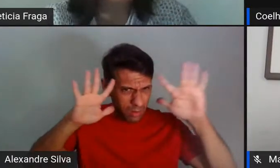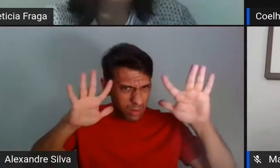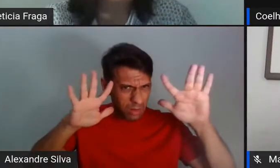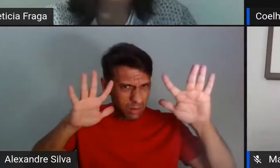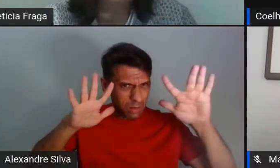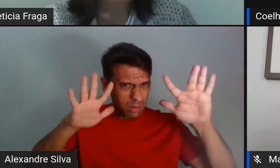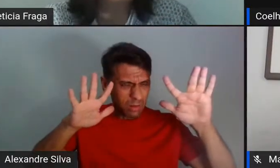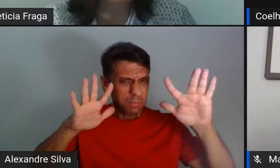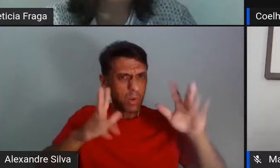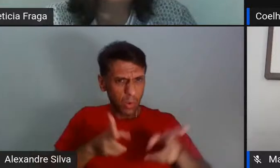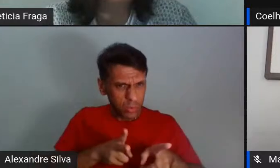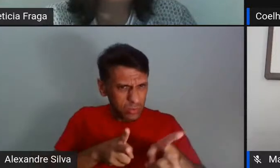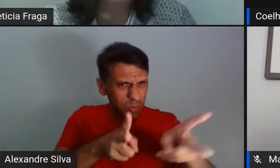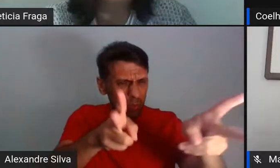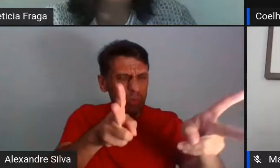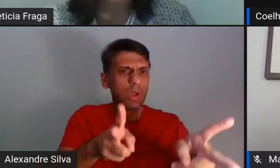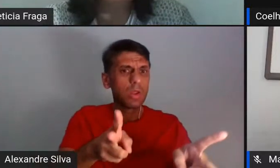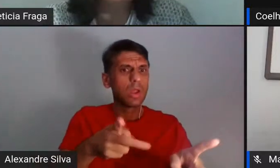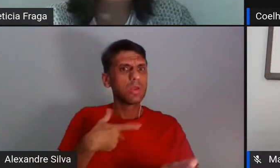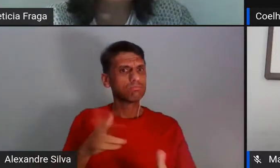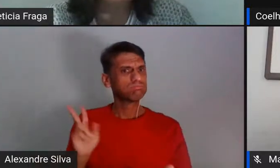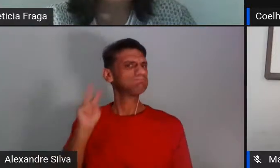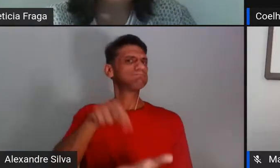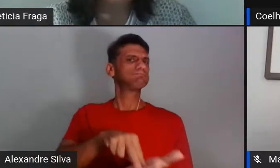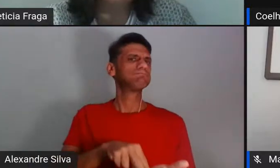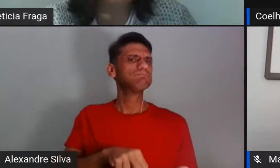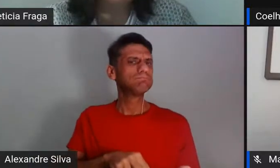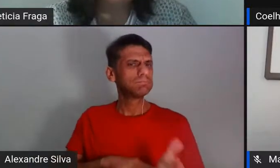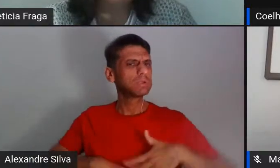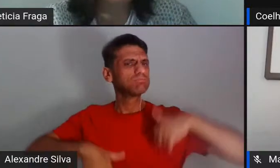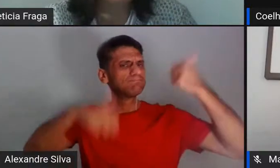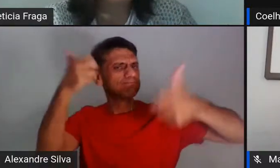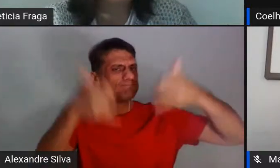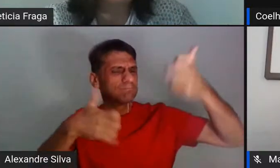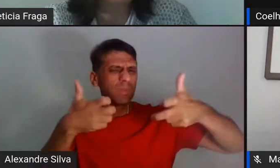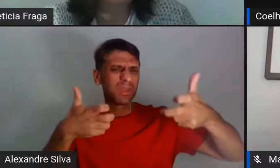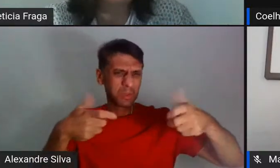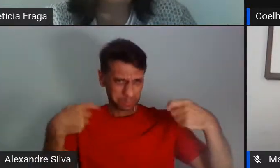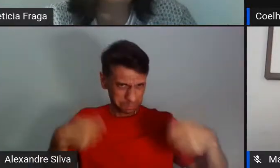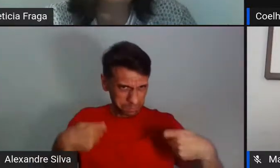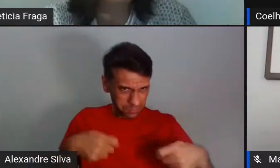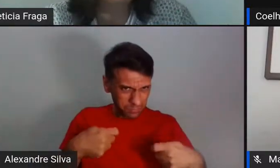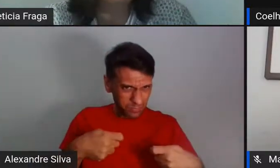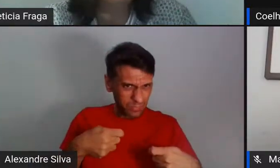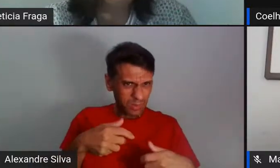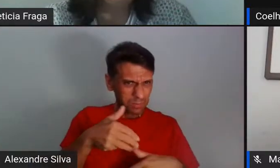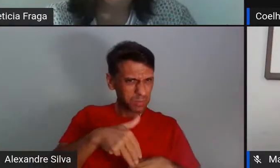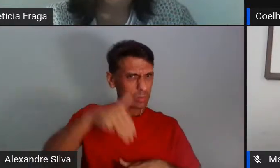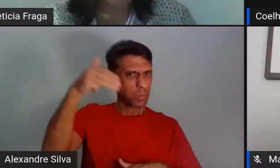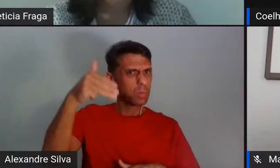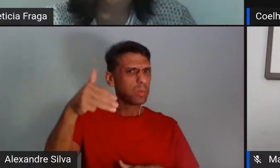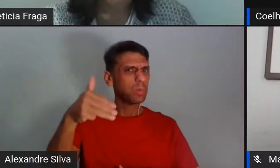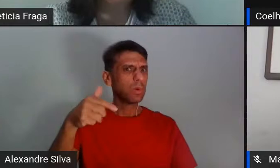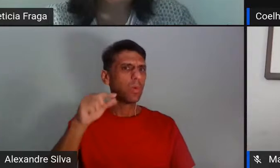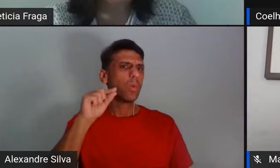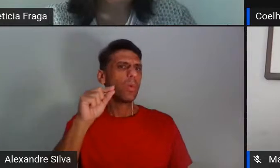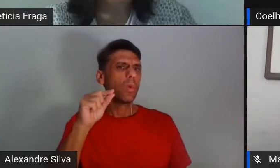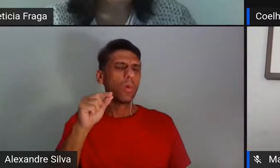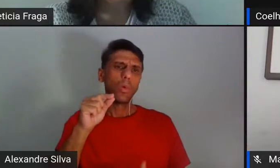Para eu continuar tendo vez e voz para falar? Será que eu preciso realmente de um status ou de um